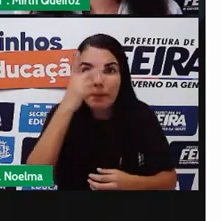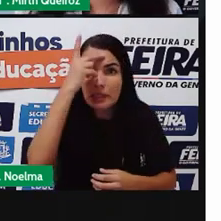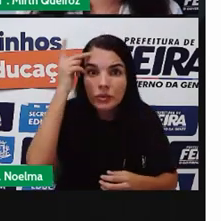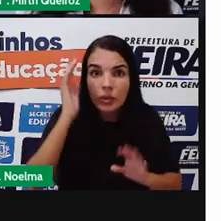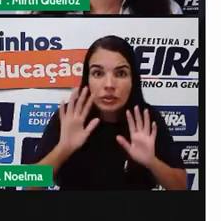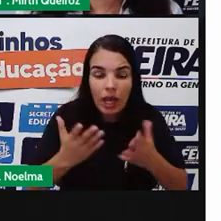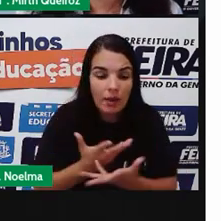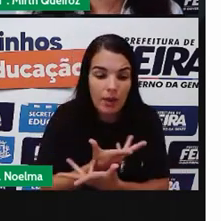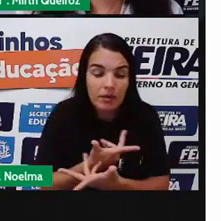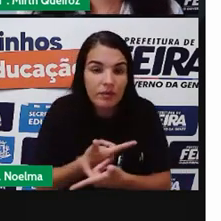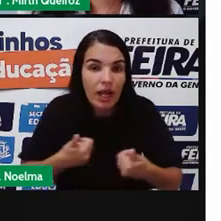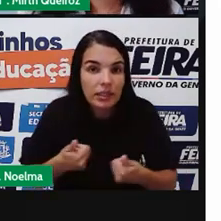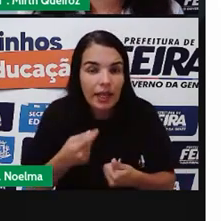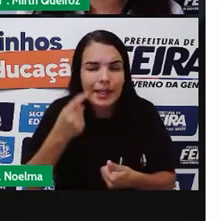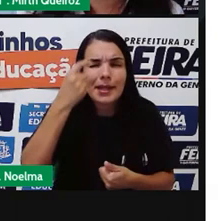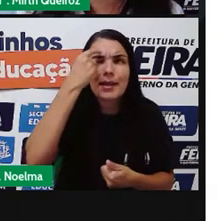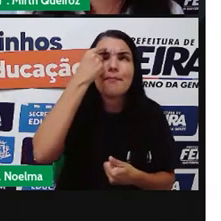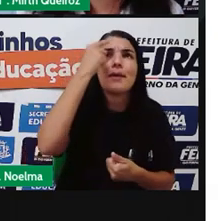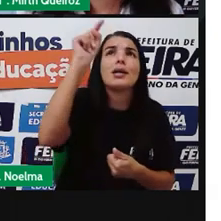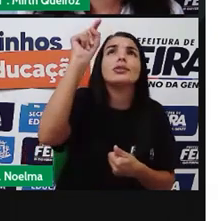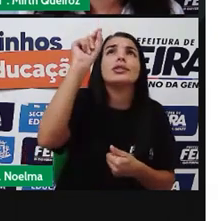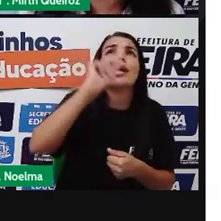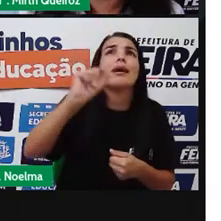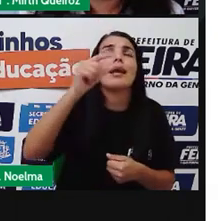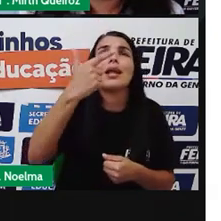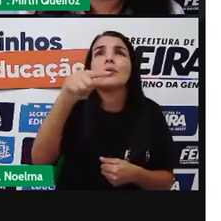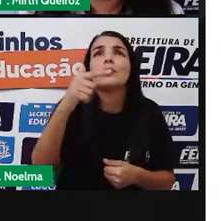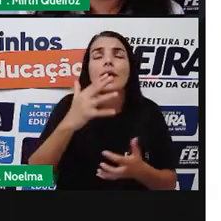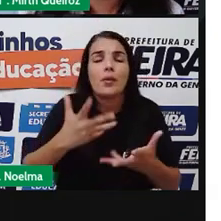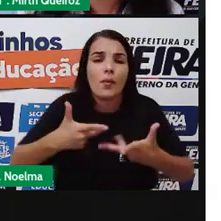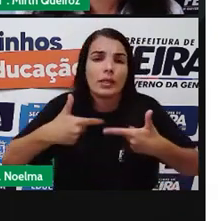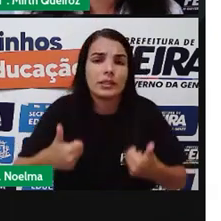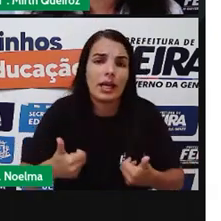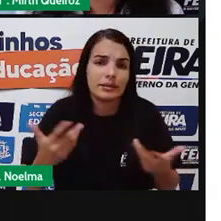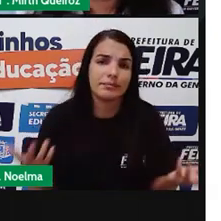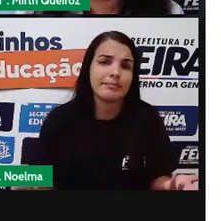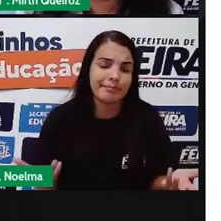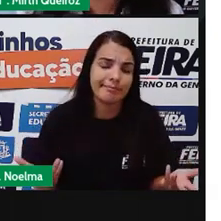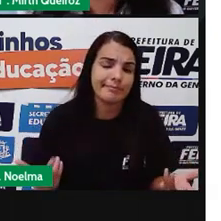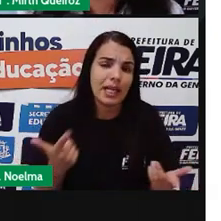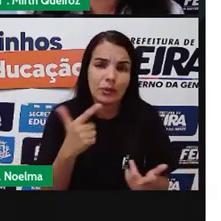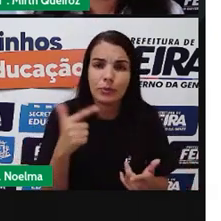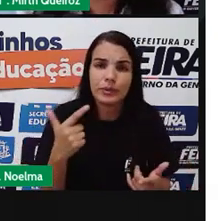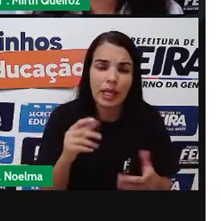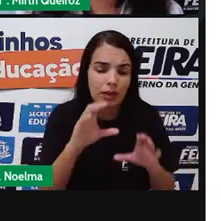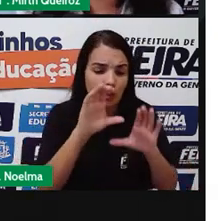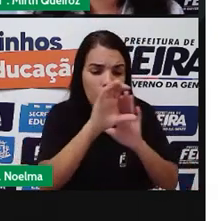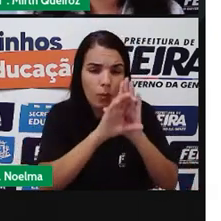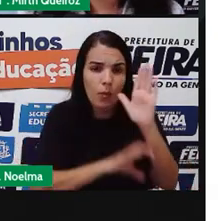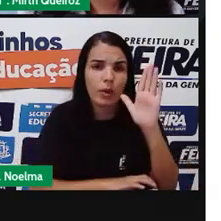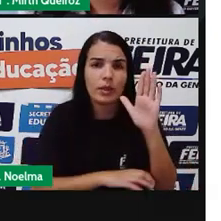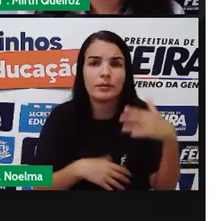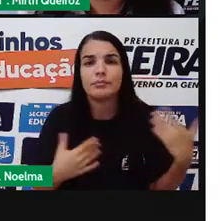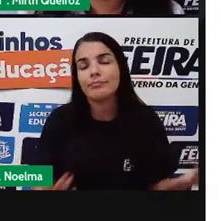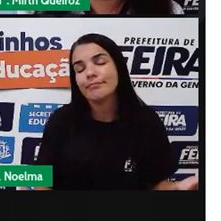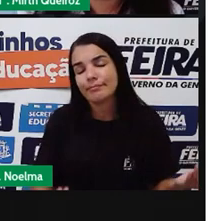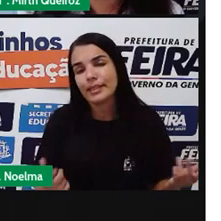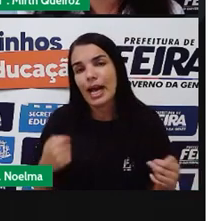Imagine aí Quem não tem Tanta qualidade Assim Quando a gente fala De qualidade Em relação A